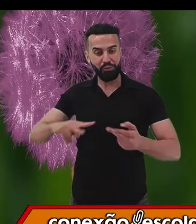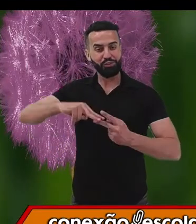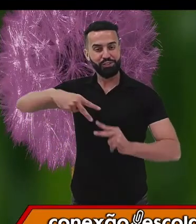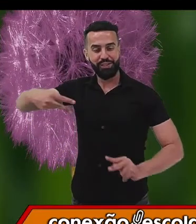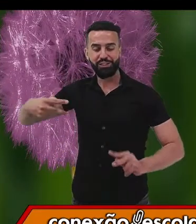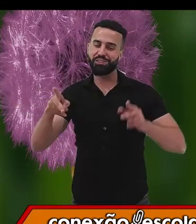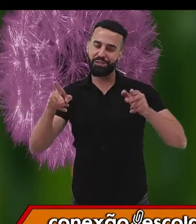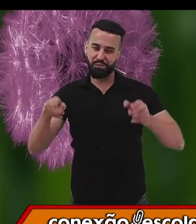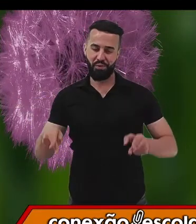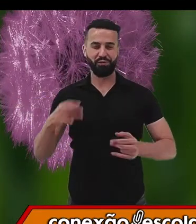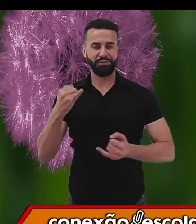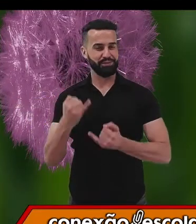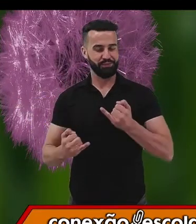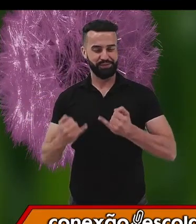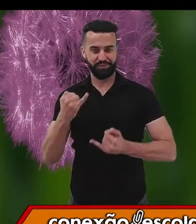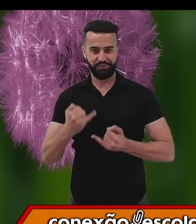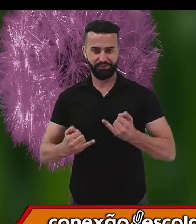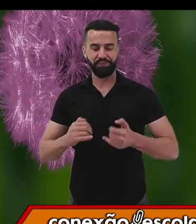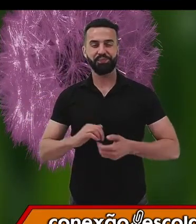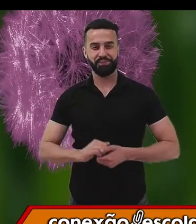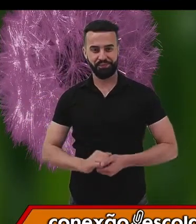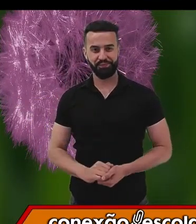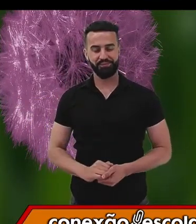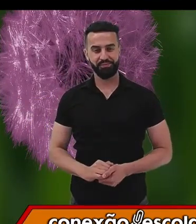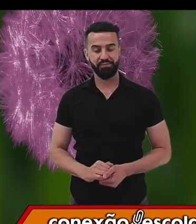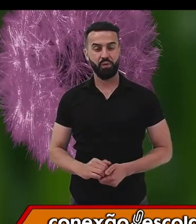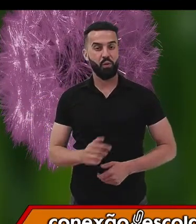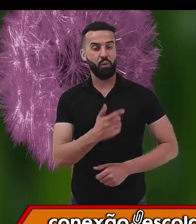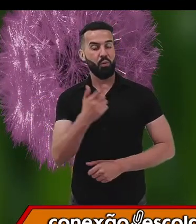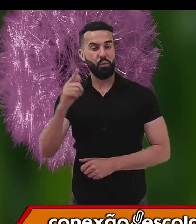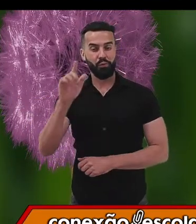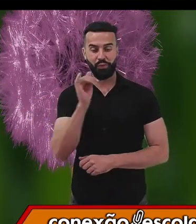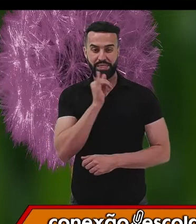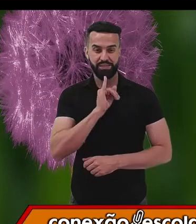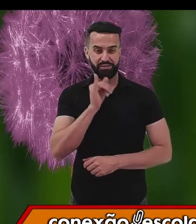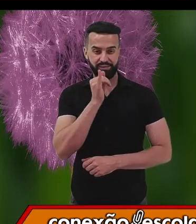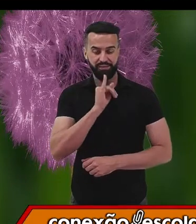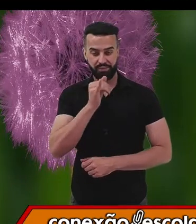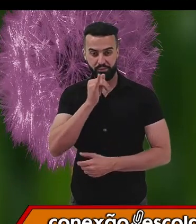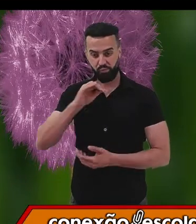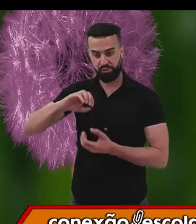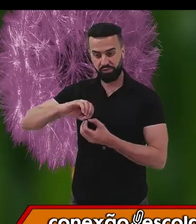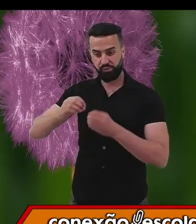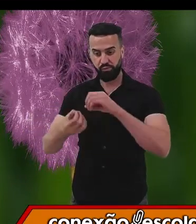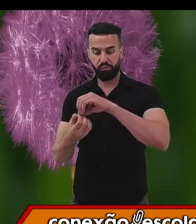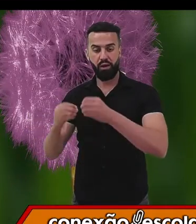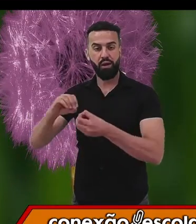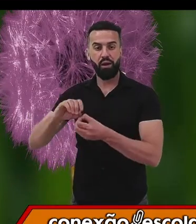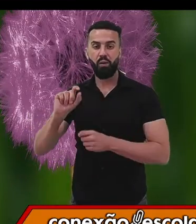deles é semelhante. Um outro exemplo de reprodução assexuada